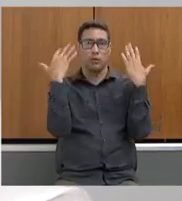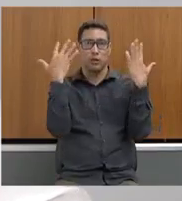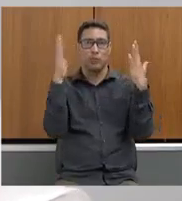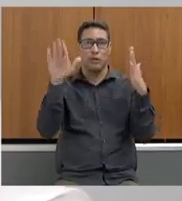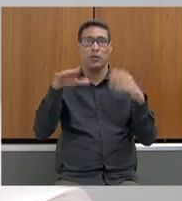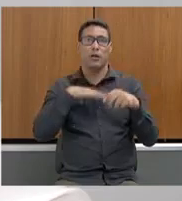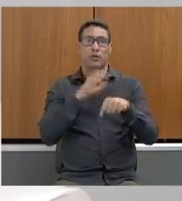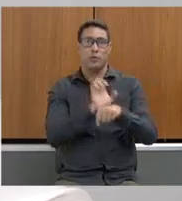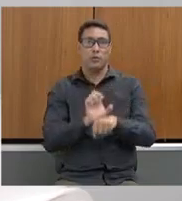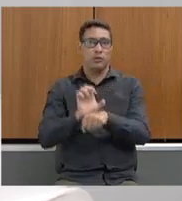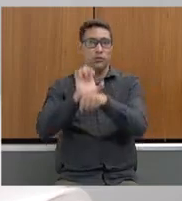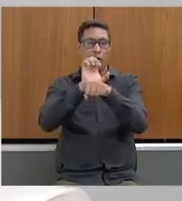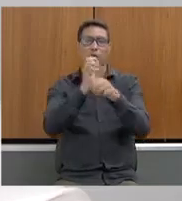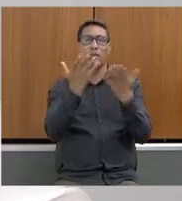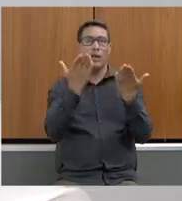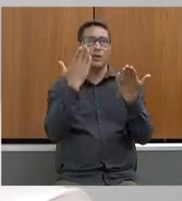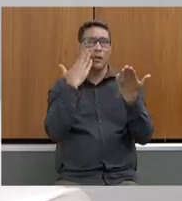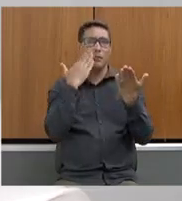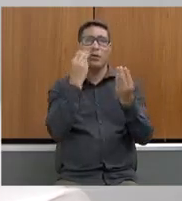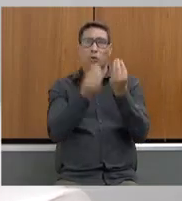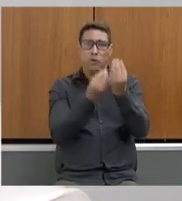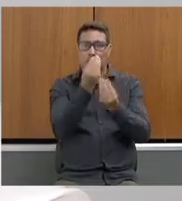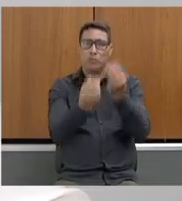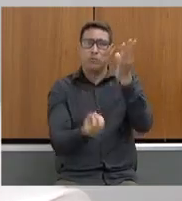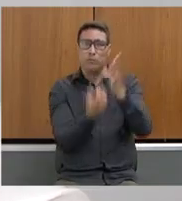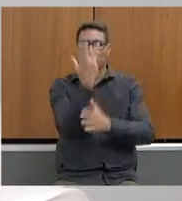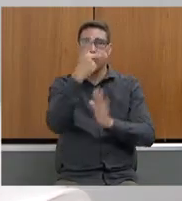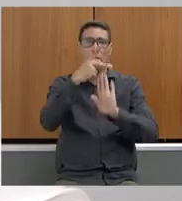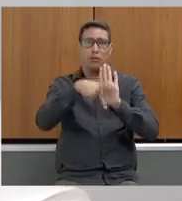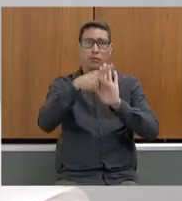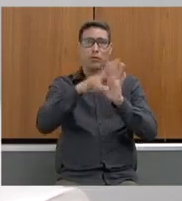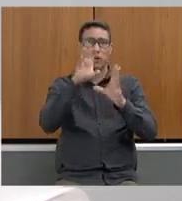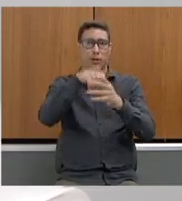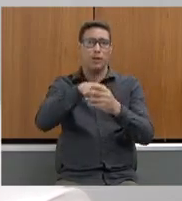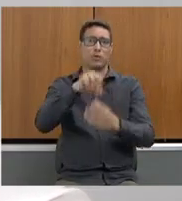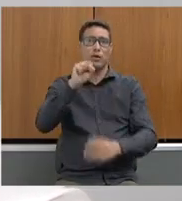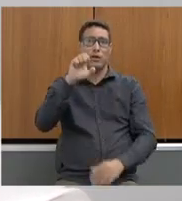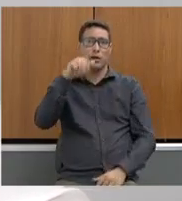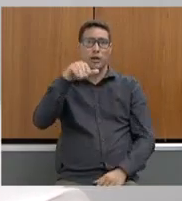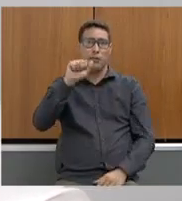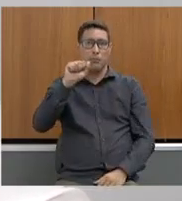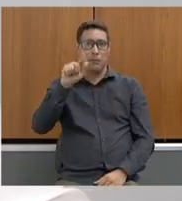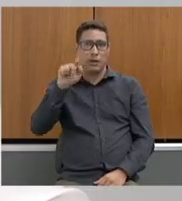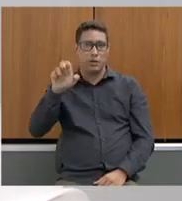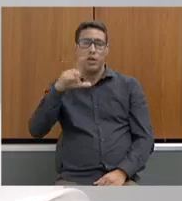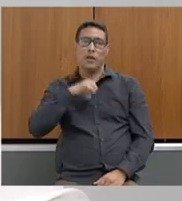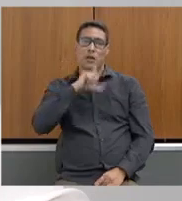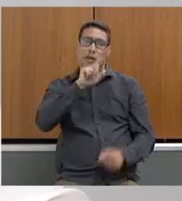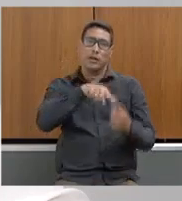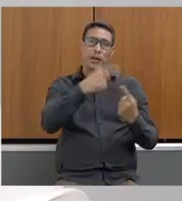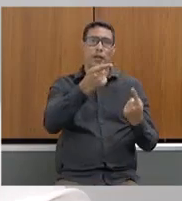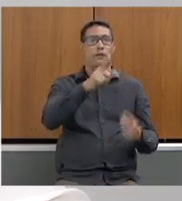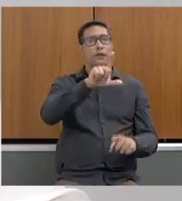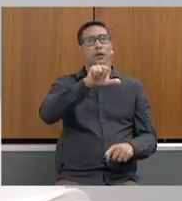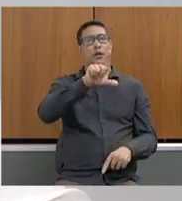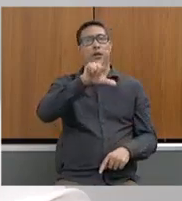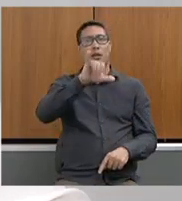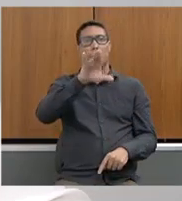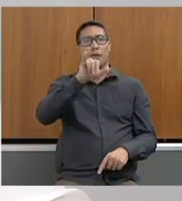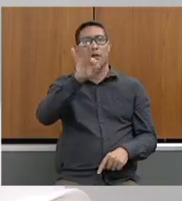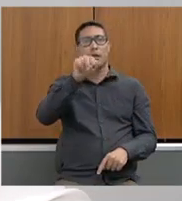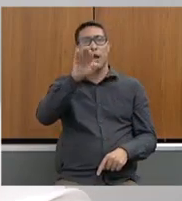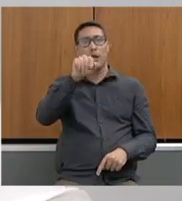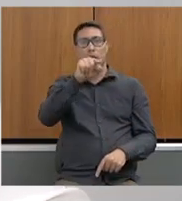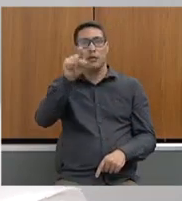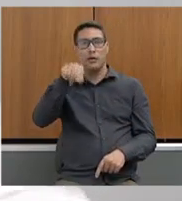que a senhora pudesse nos dizer como é que surgiu esse projeto dentro da CEMAD, se teve licitação, se o governo não vê aí conflito